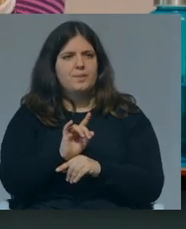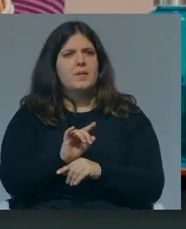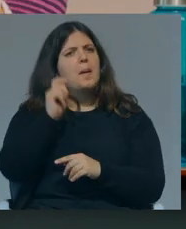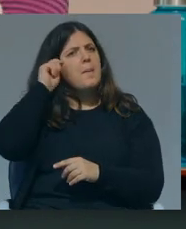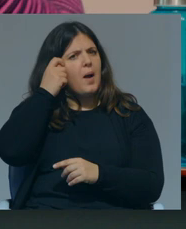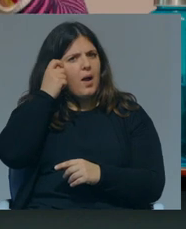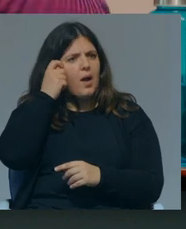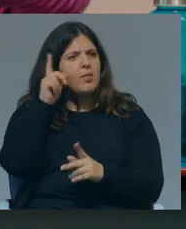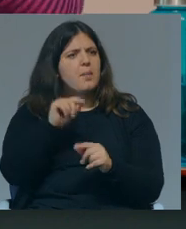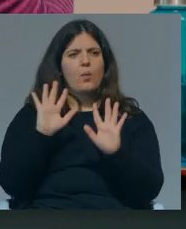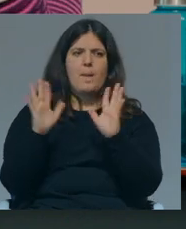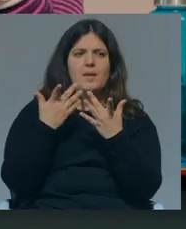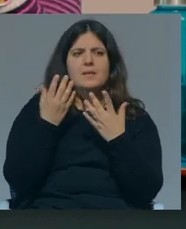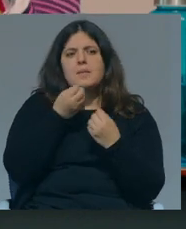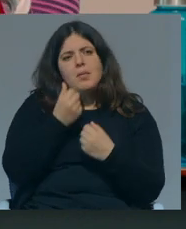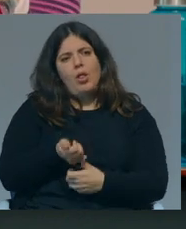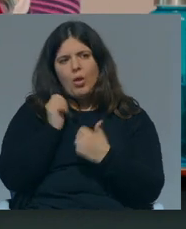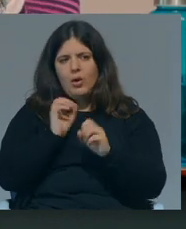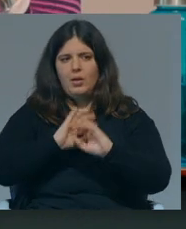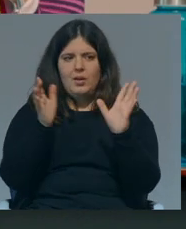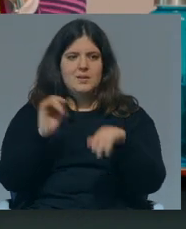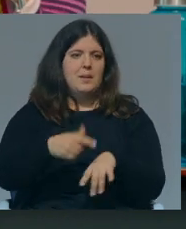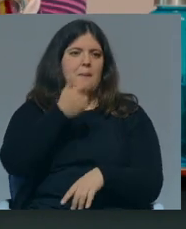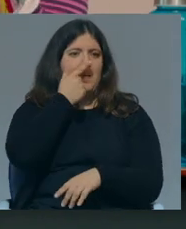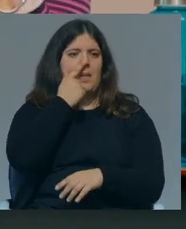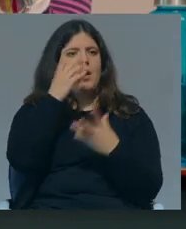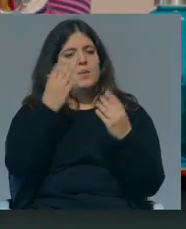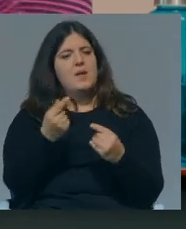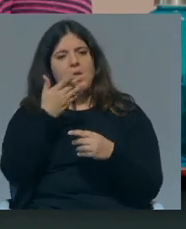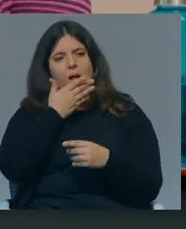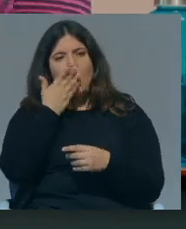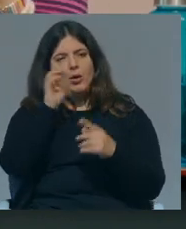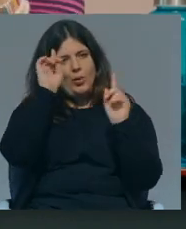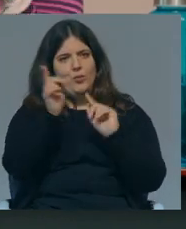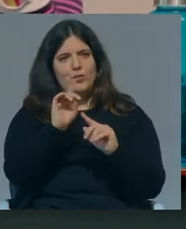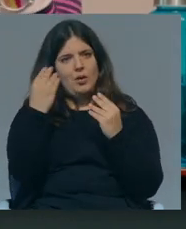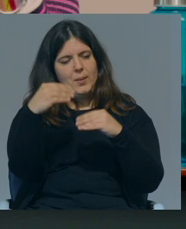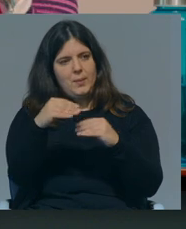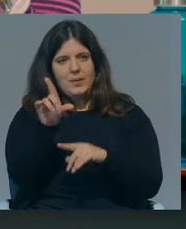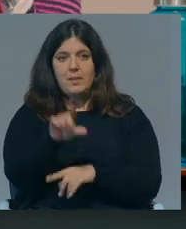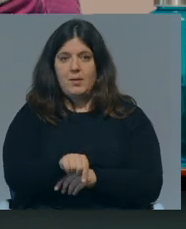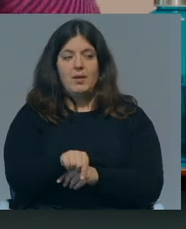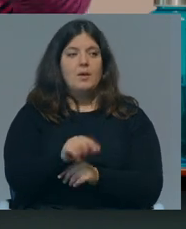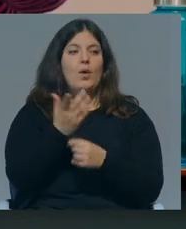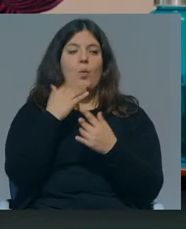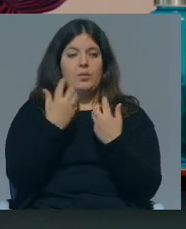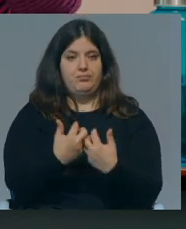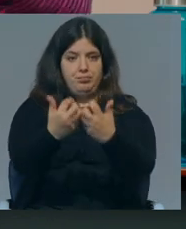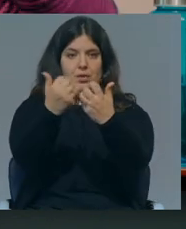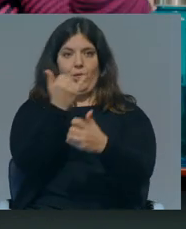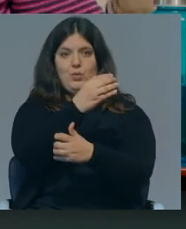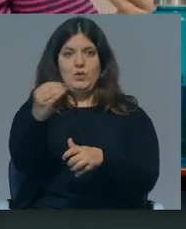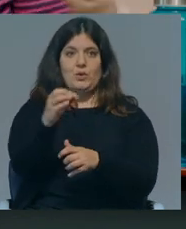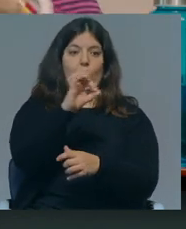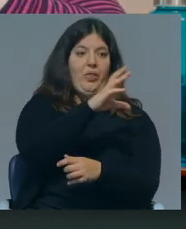sem prejuízo de ser um ambiente muito mais simpático, claro, toda a gente prefere estar numa sala de aula, eu também dou aulas, quando dou a 200 ou